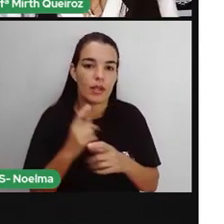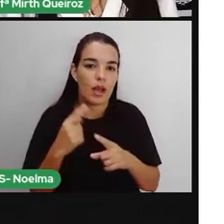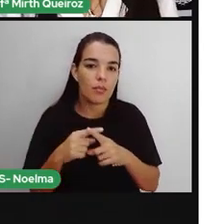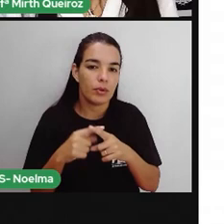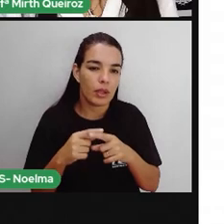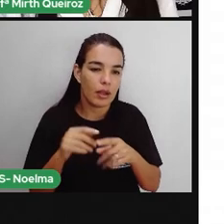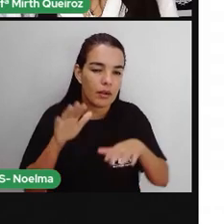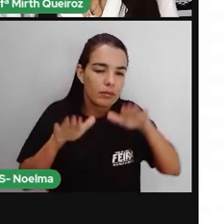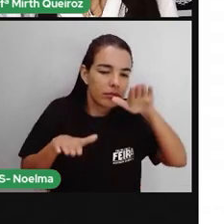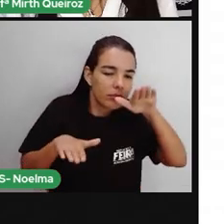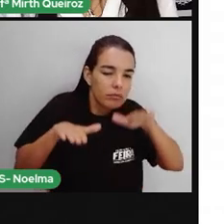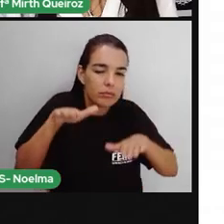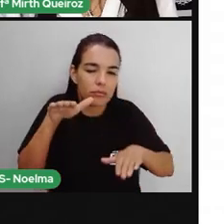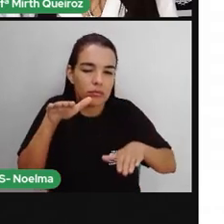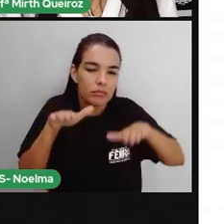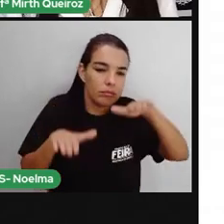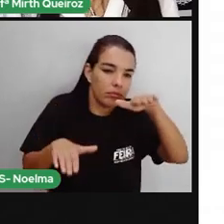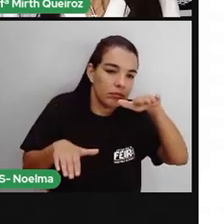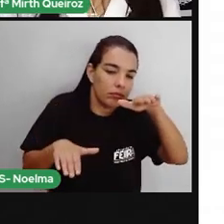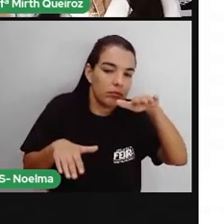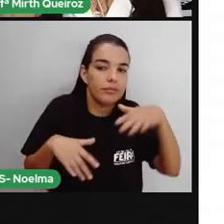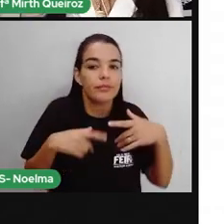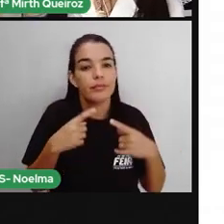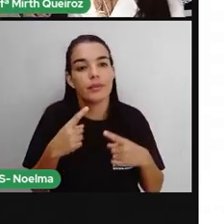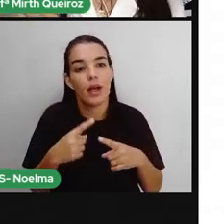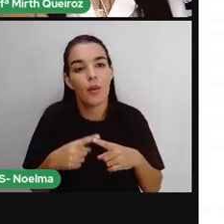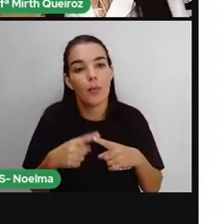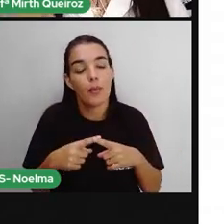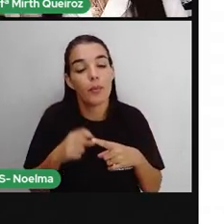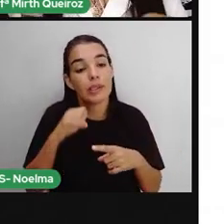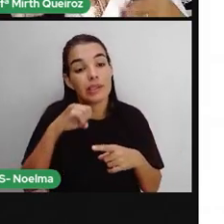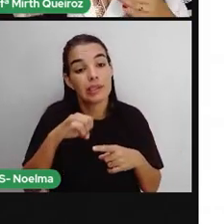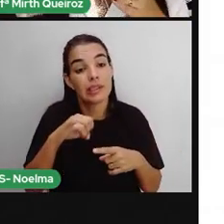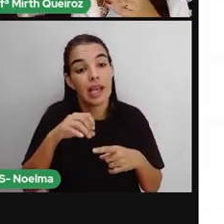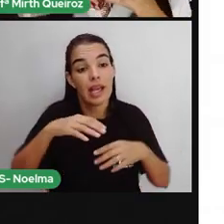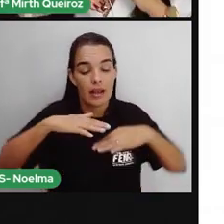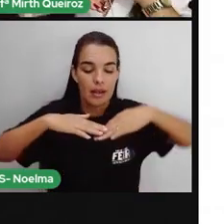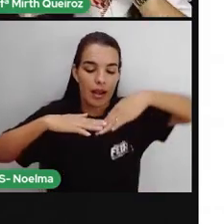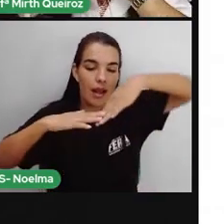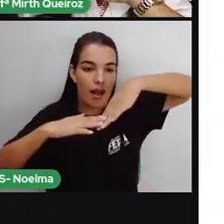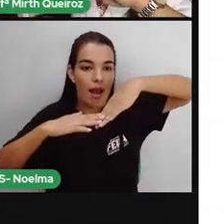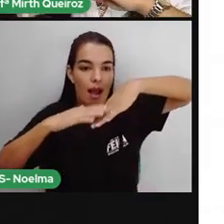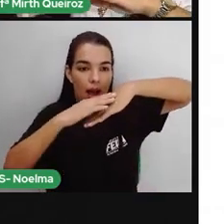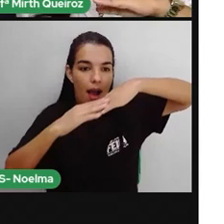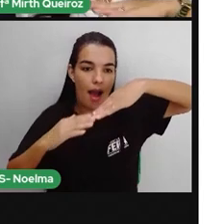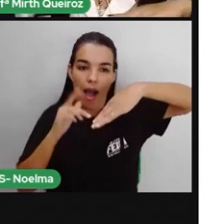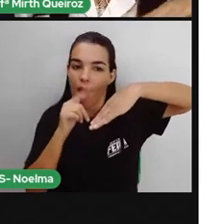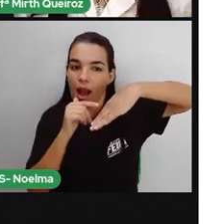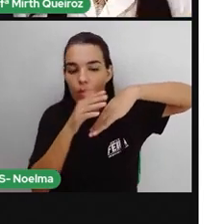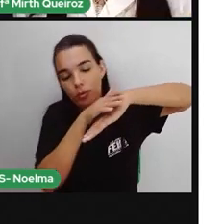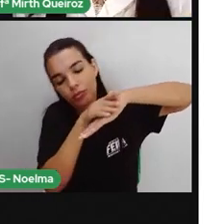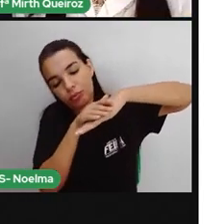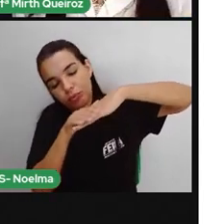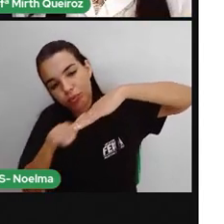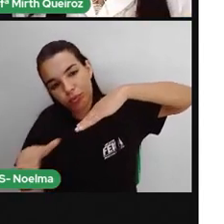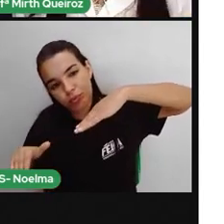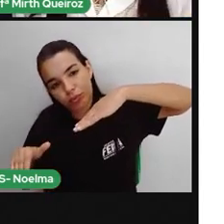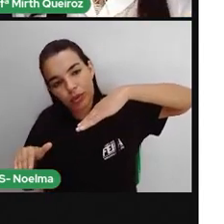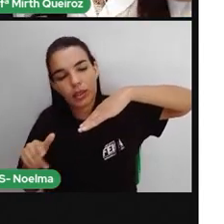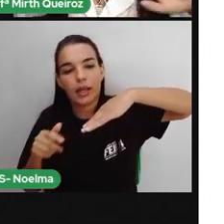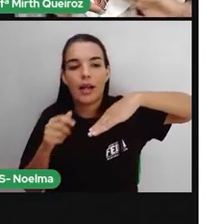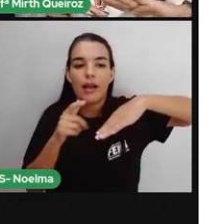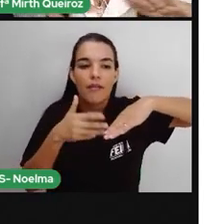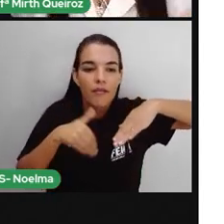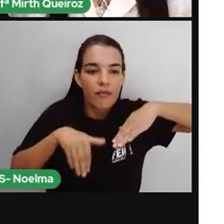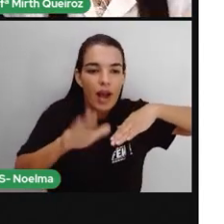declividade, né? Ela não é declinada. Porque se fosse um pouquinho declinada, então a água tendia a ir para os